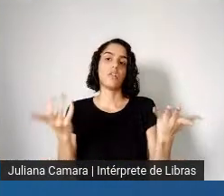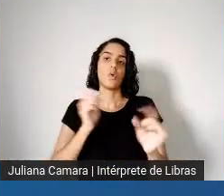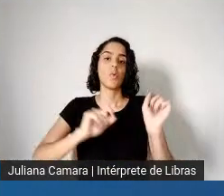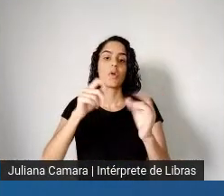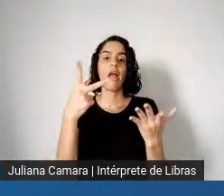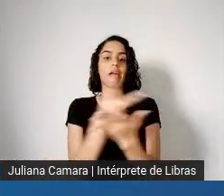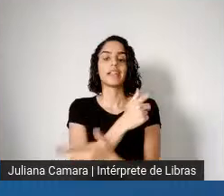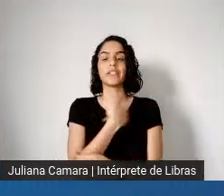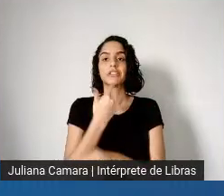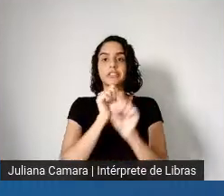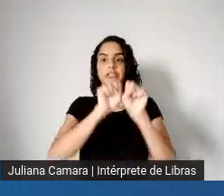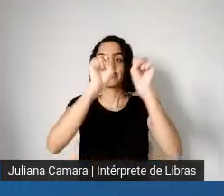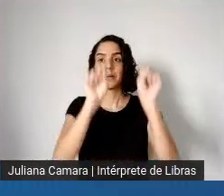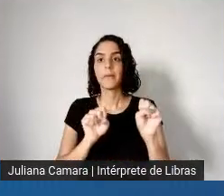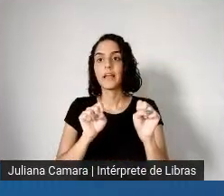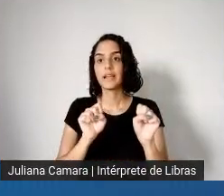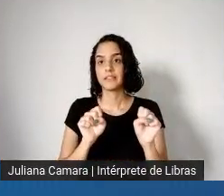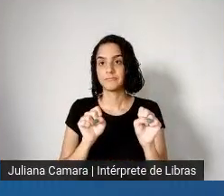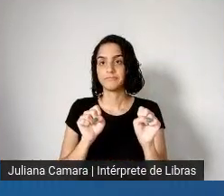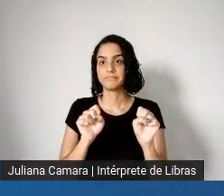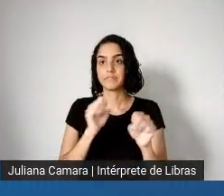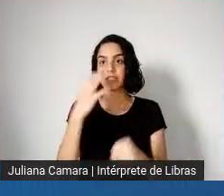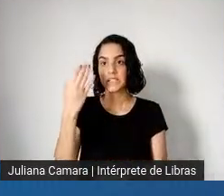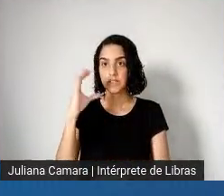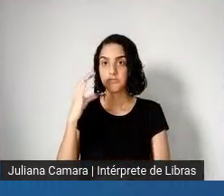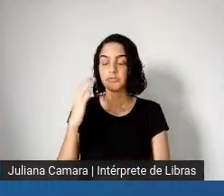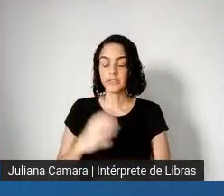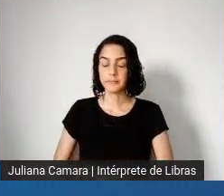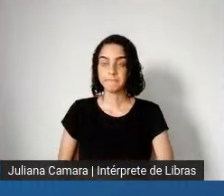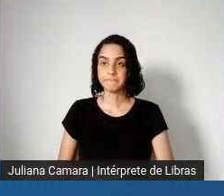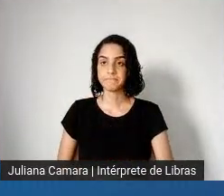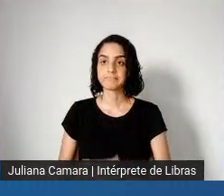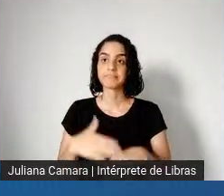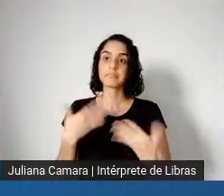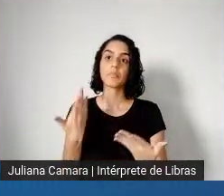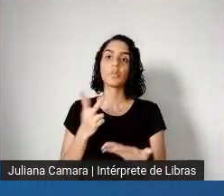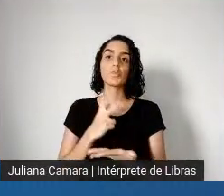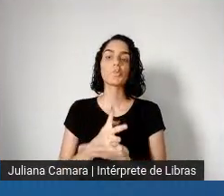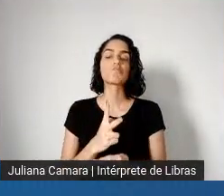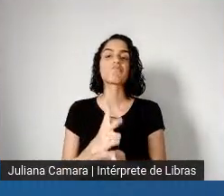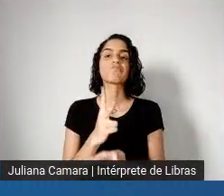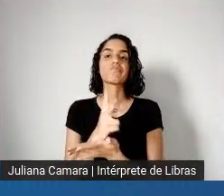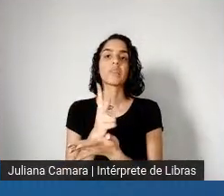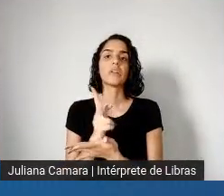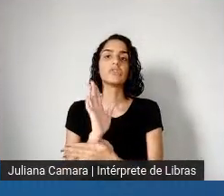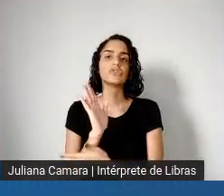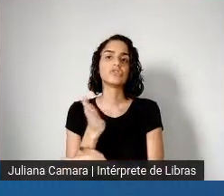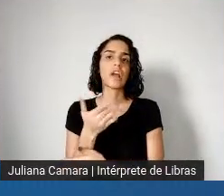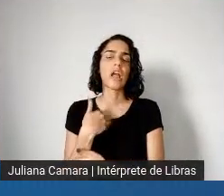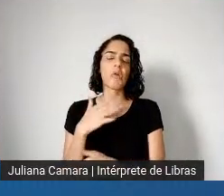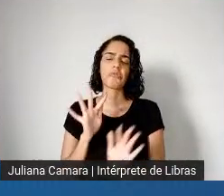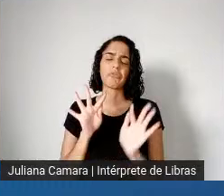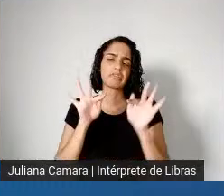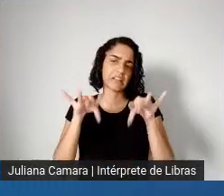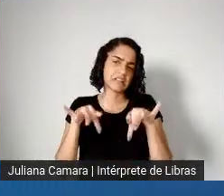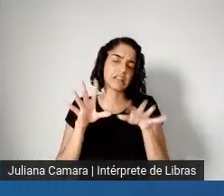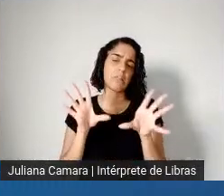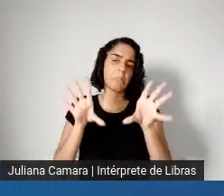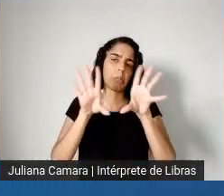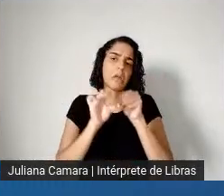sistema científico, né? Caminhando aqui para terminar essa primeira